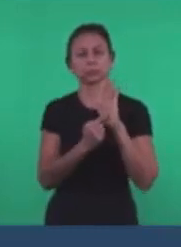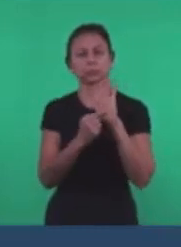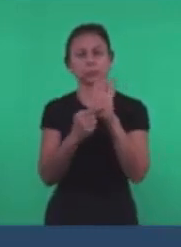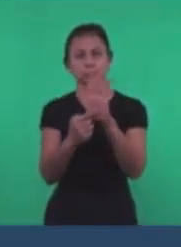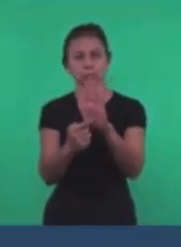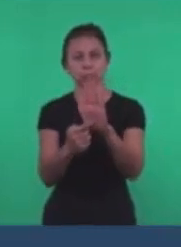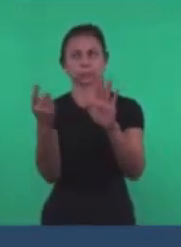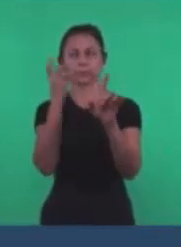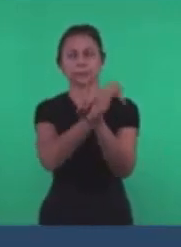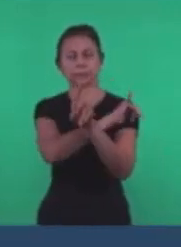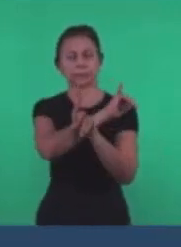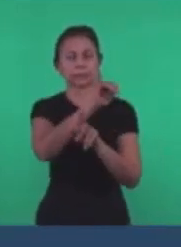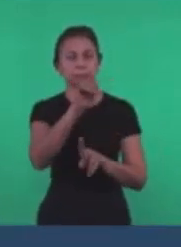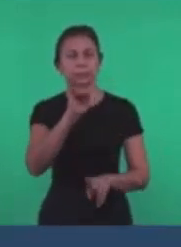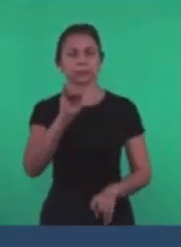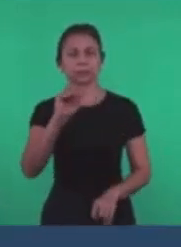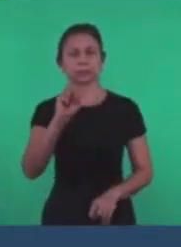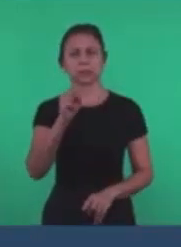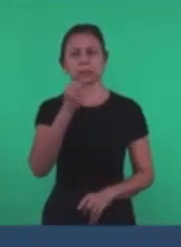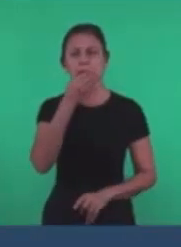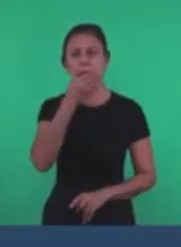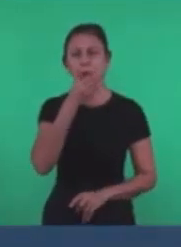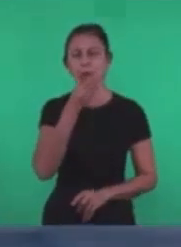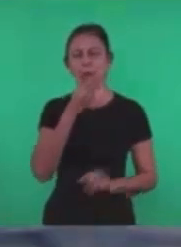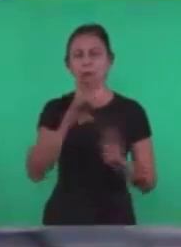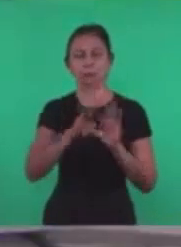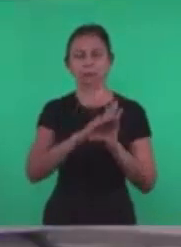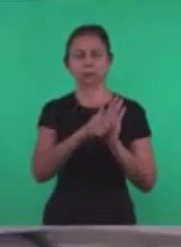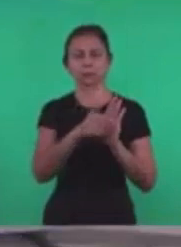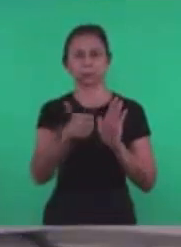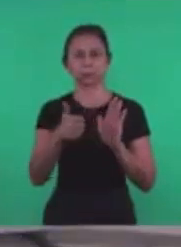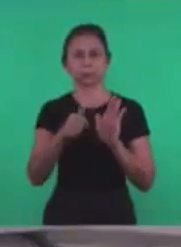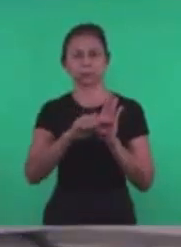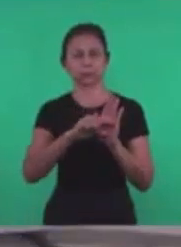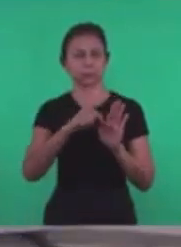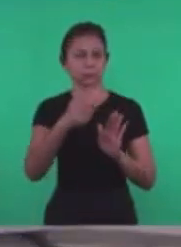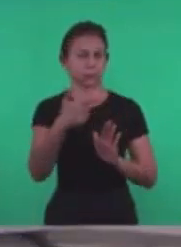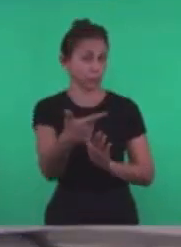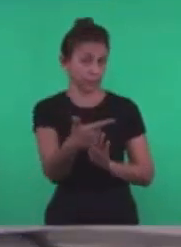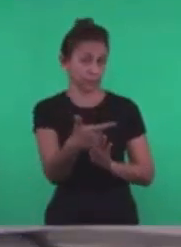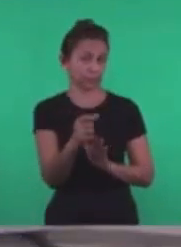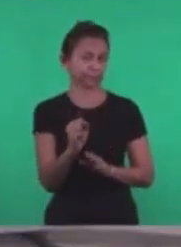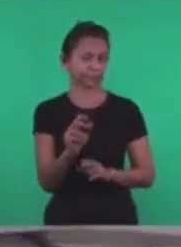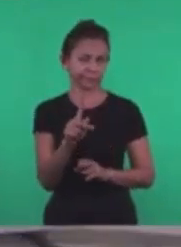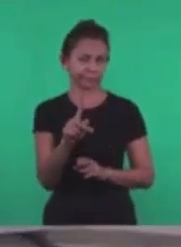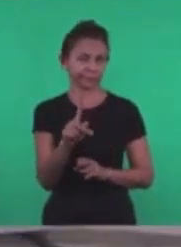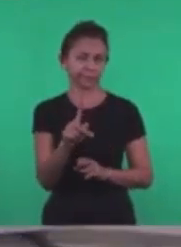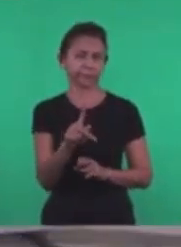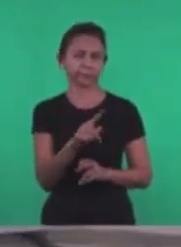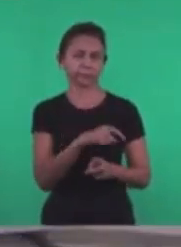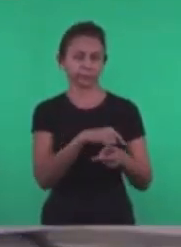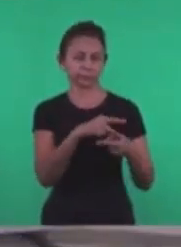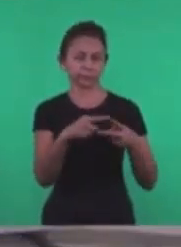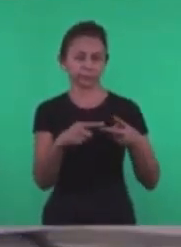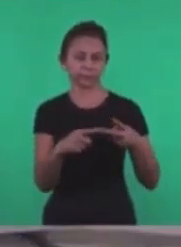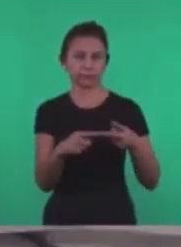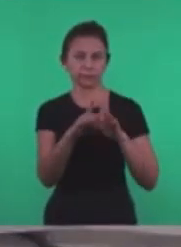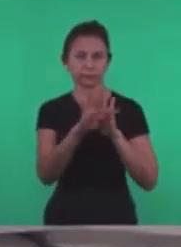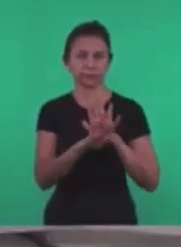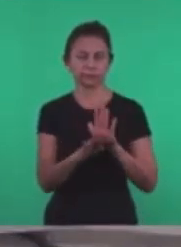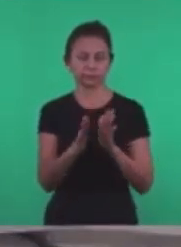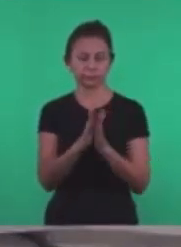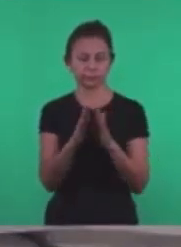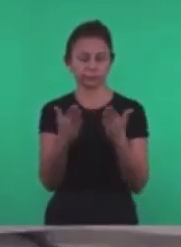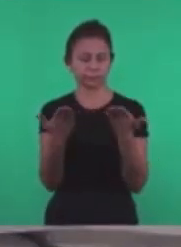A profecia Do profeta Isaías No capítulo 11 Versículo 2 Então os irmãos estarão Com esses dois textos abertos E nós então